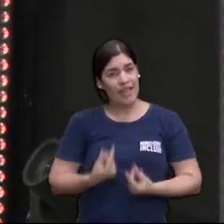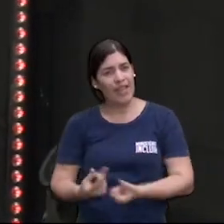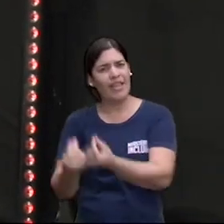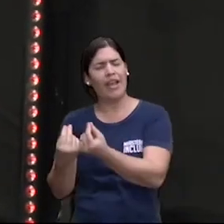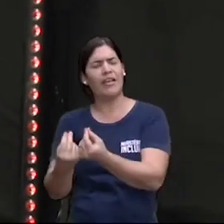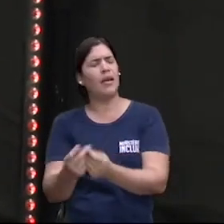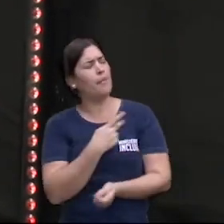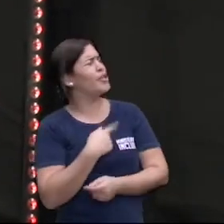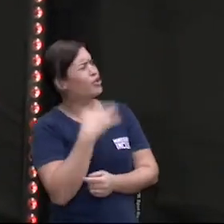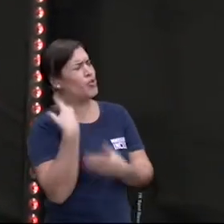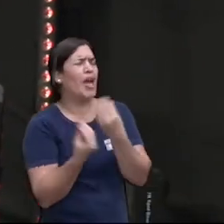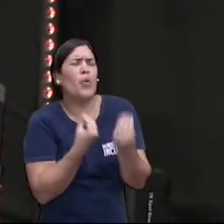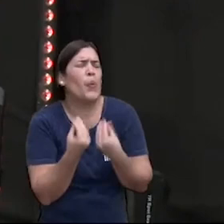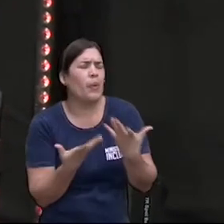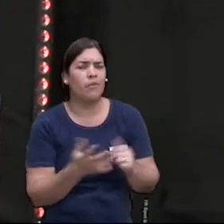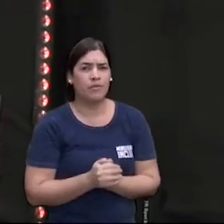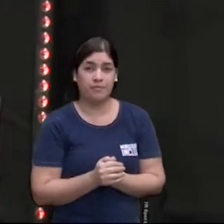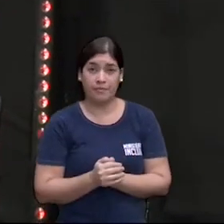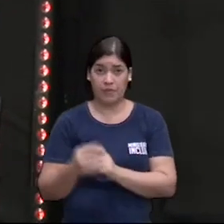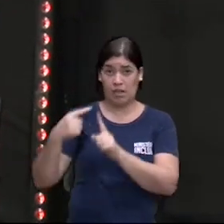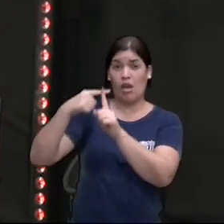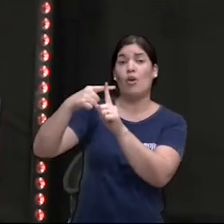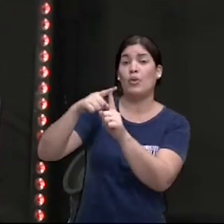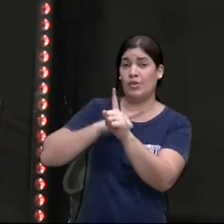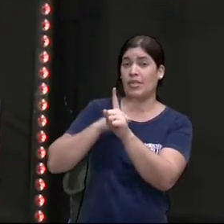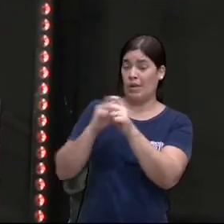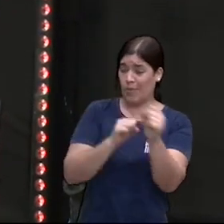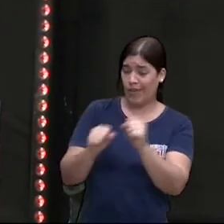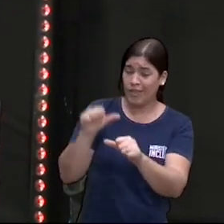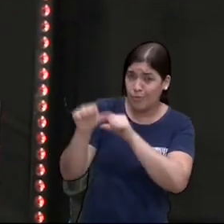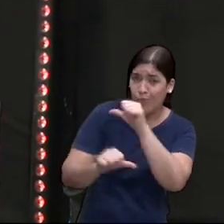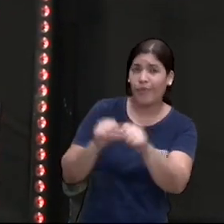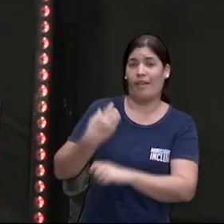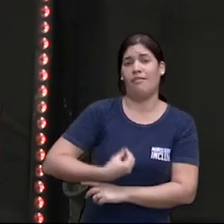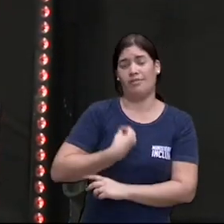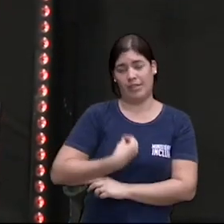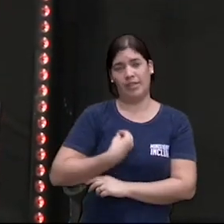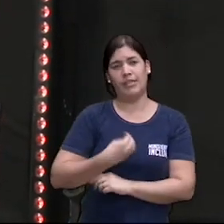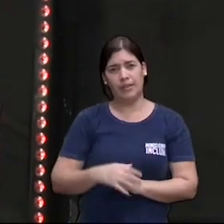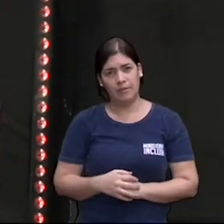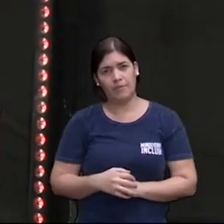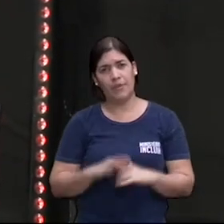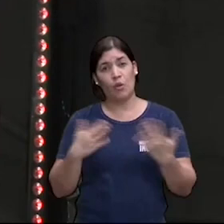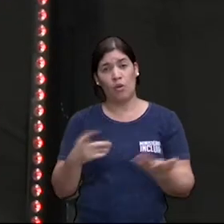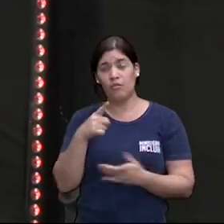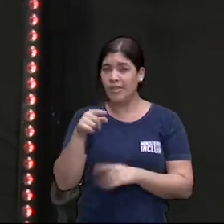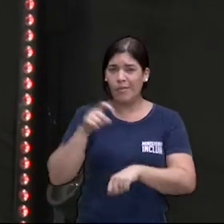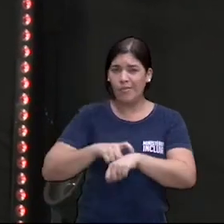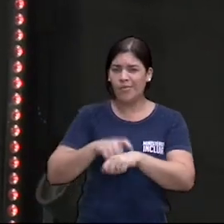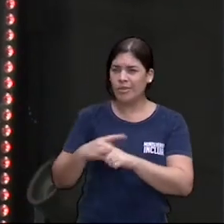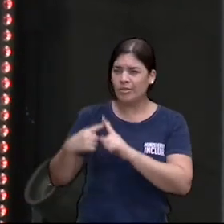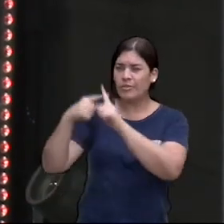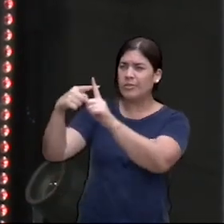isso queridos a cruz tem o poder de mudar uma vida quando você passa pela cruz